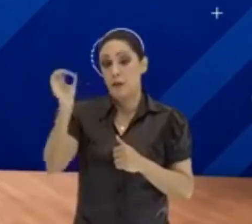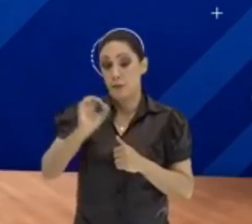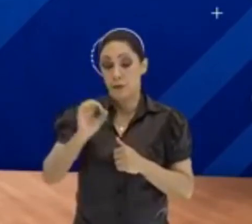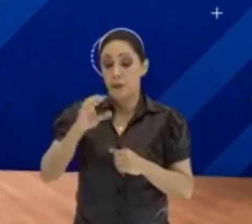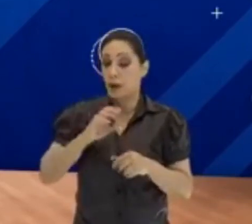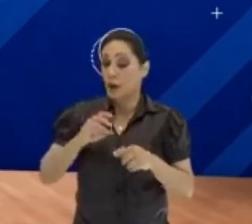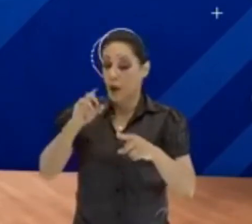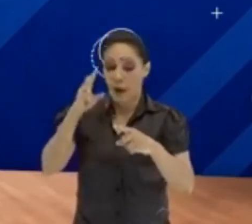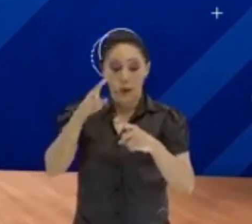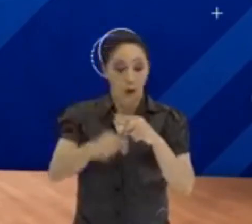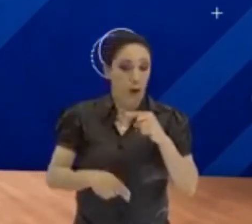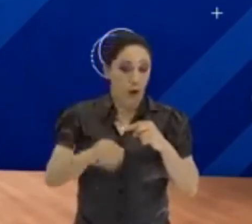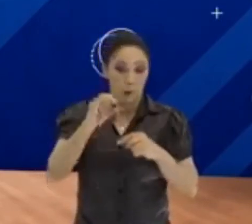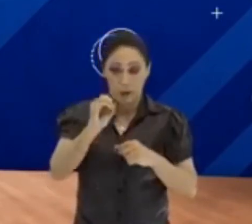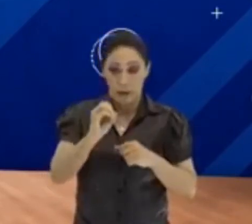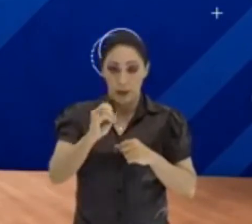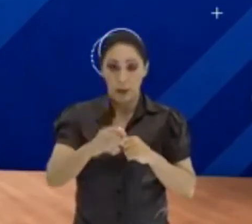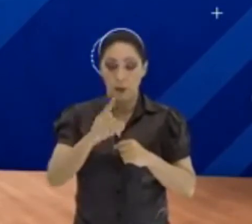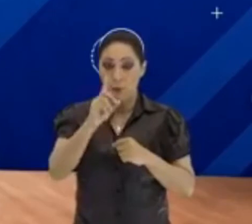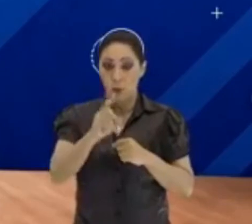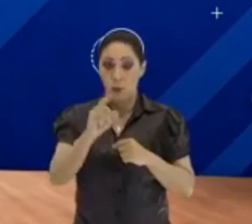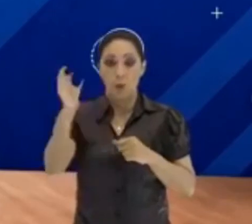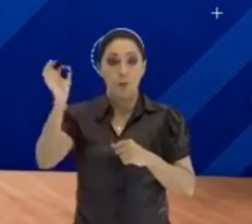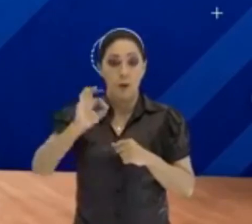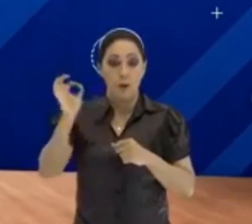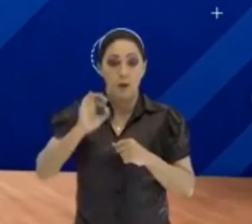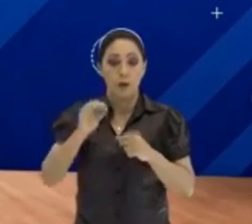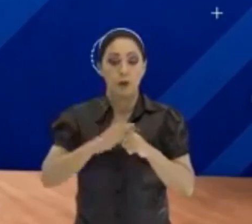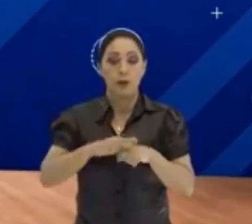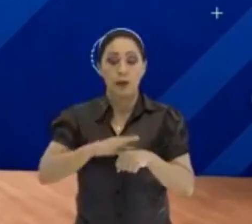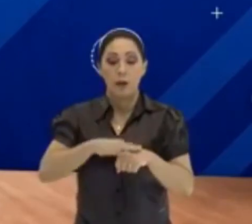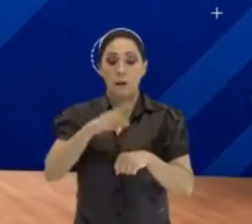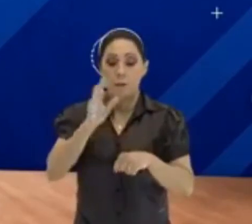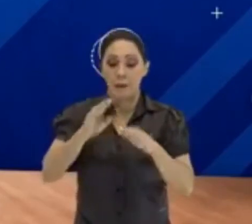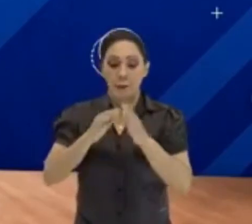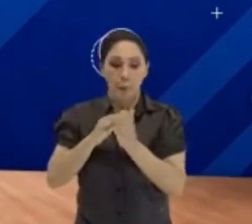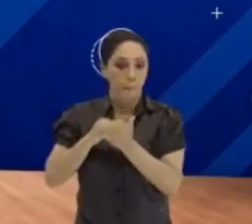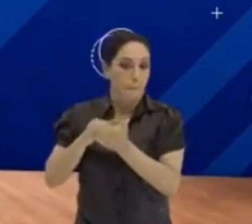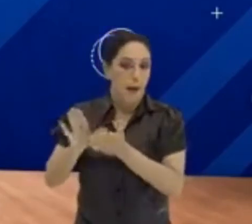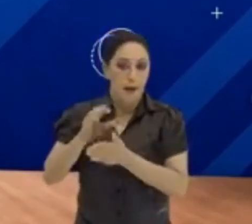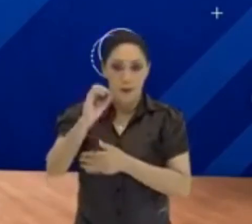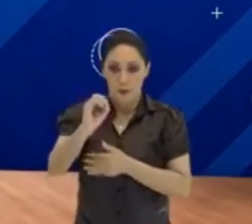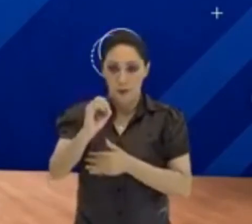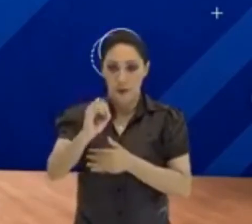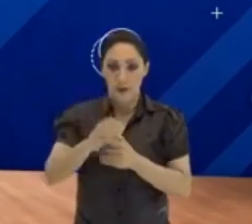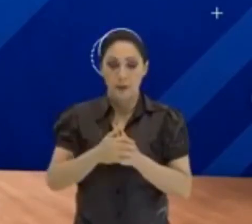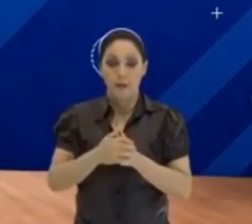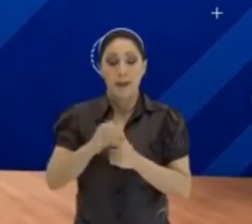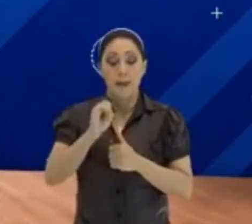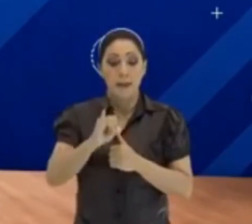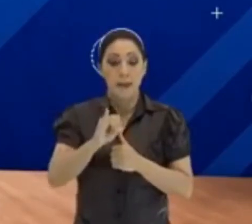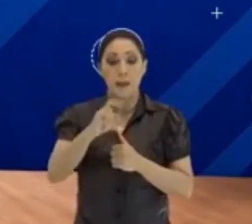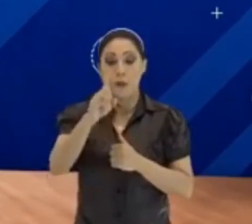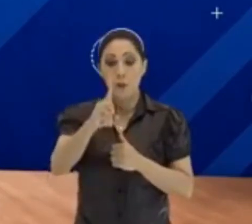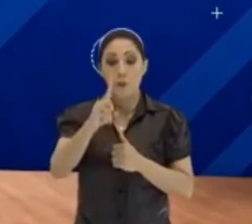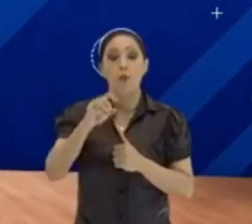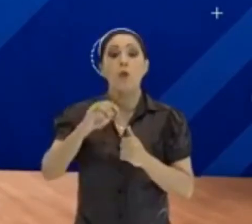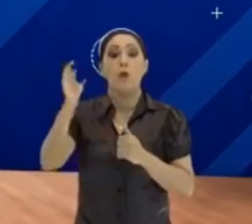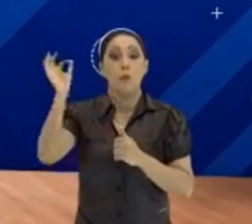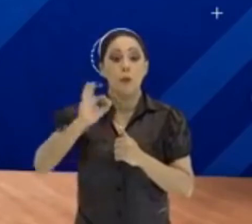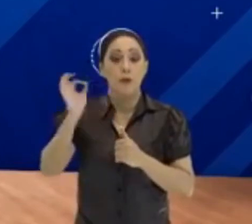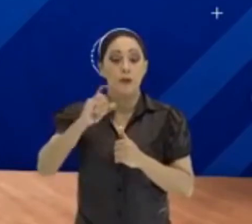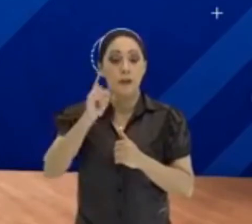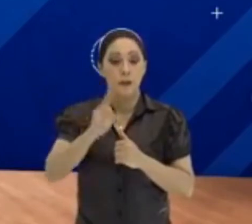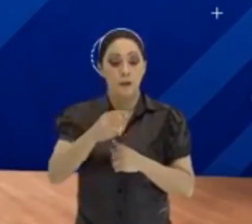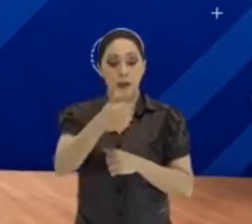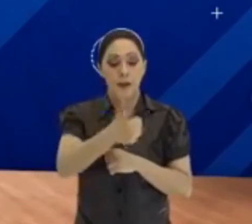Tira o zero. 1% tira mais o zero. É 150. Se 1% é 150, então a